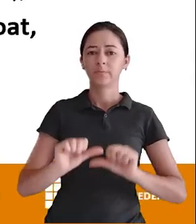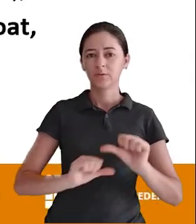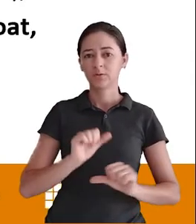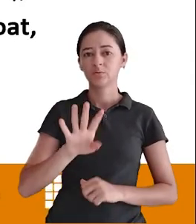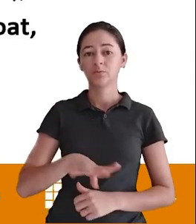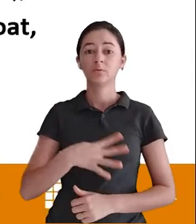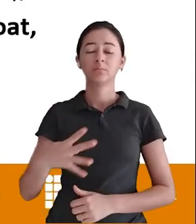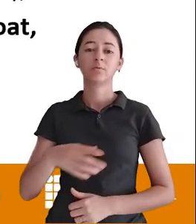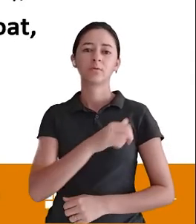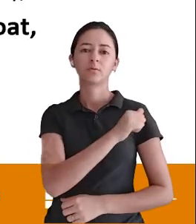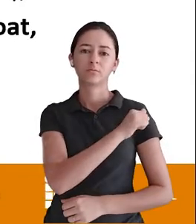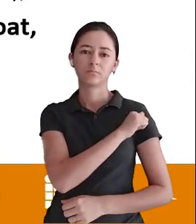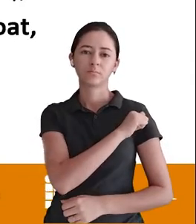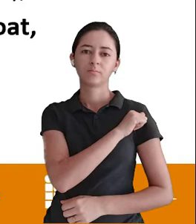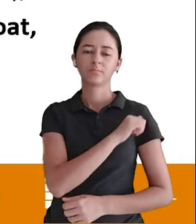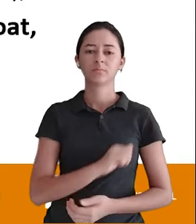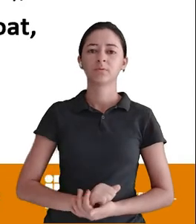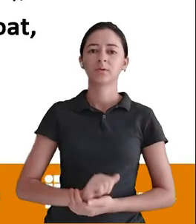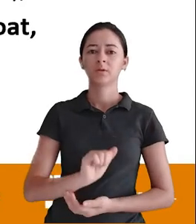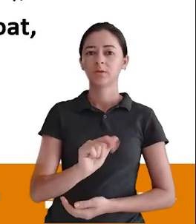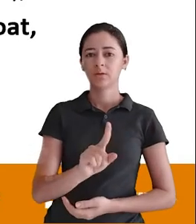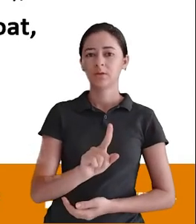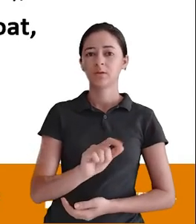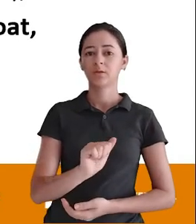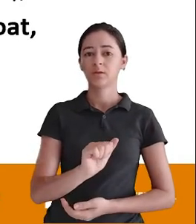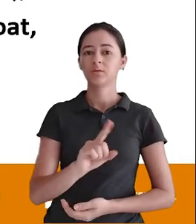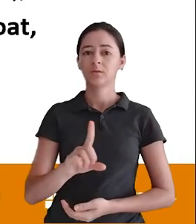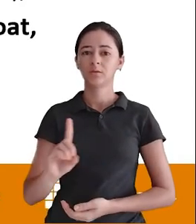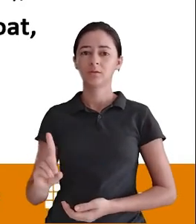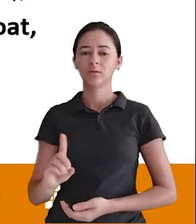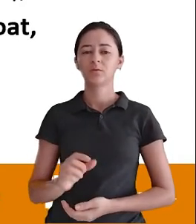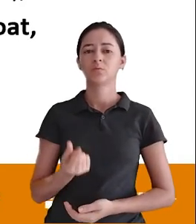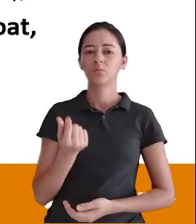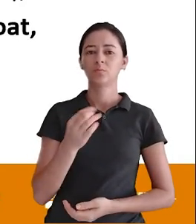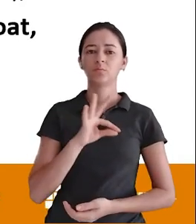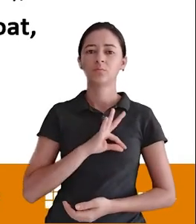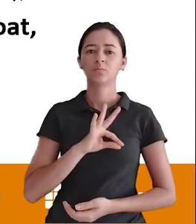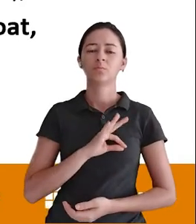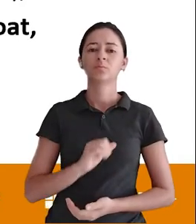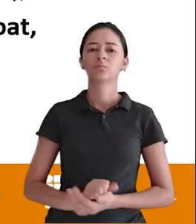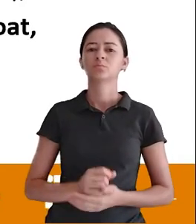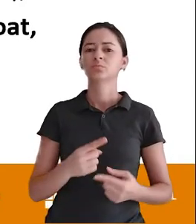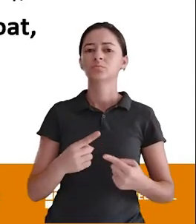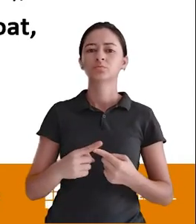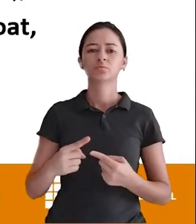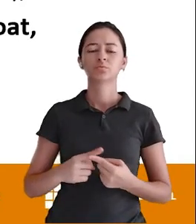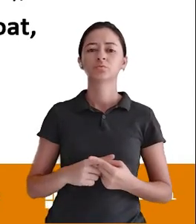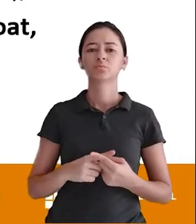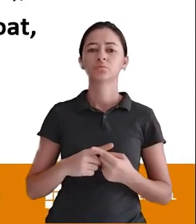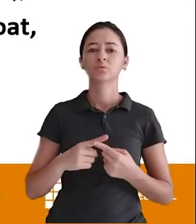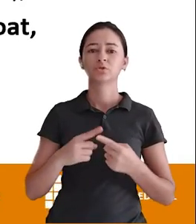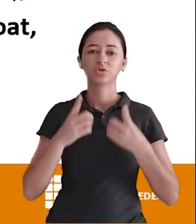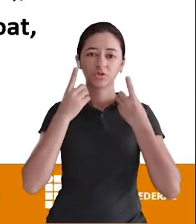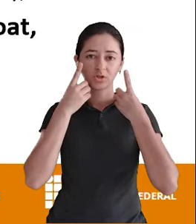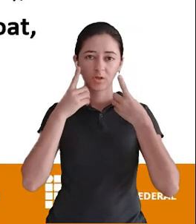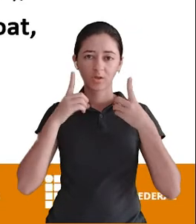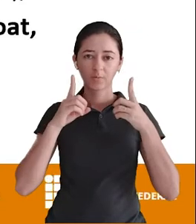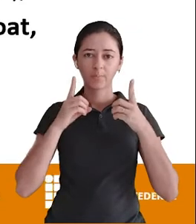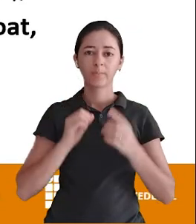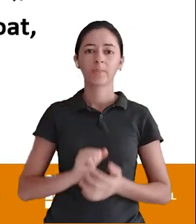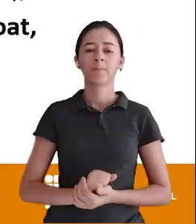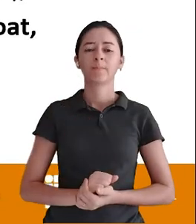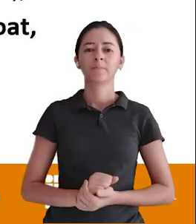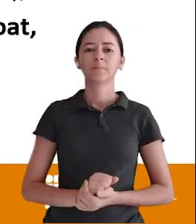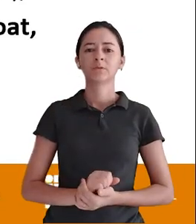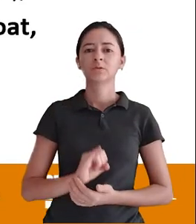Aluno ADD Renda familiar O tipo de dado Aí até aqui A gente tava Se a gente Se eu